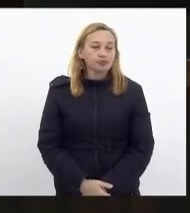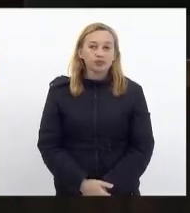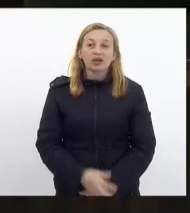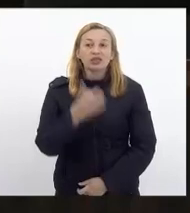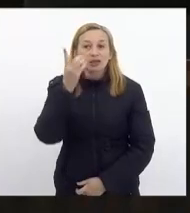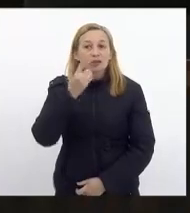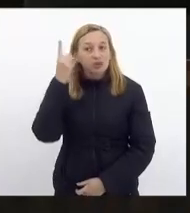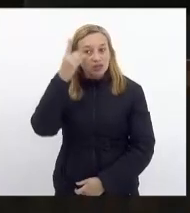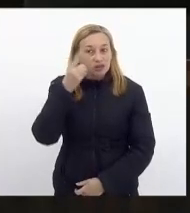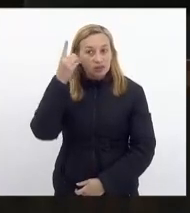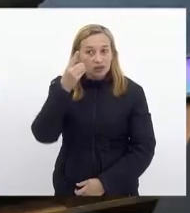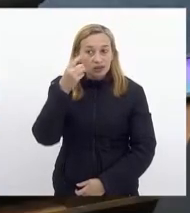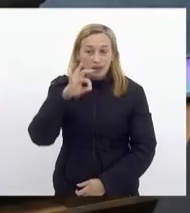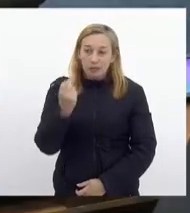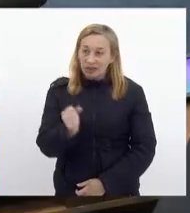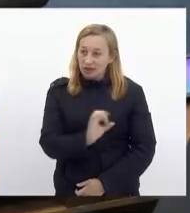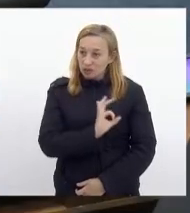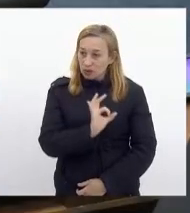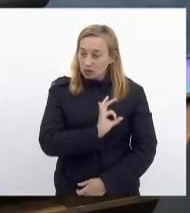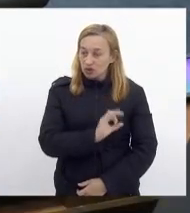Deputada Marta Rocha.